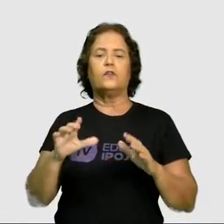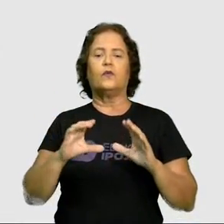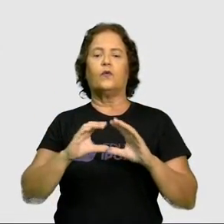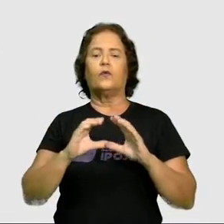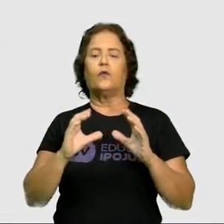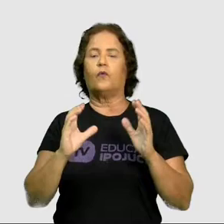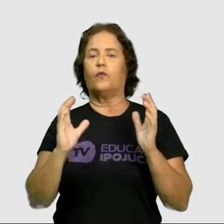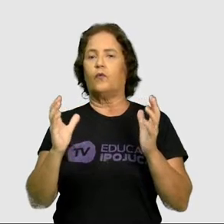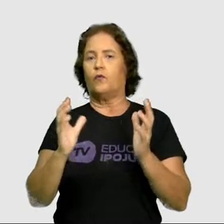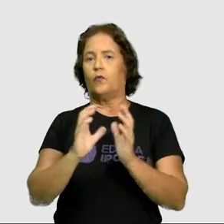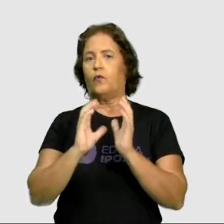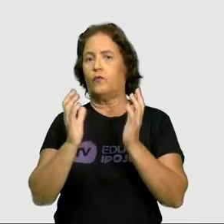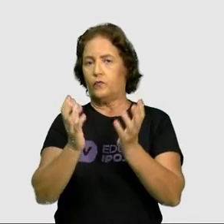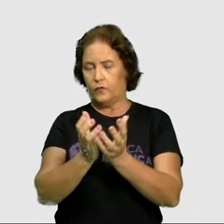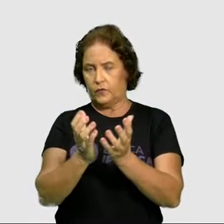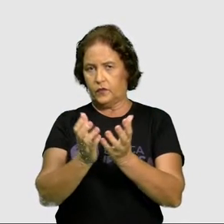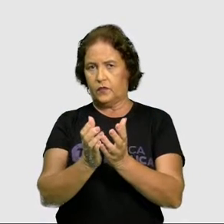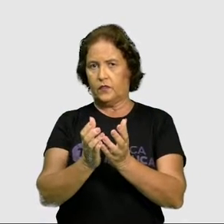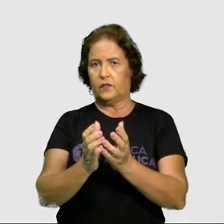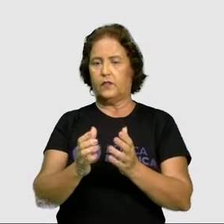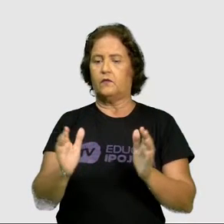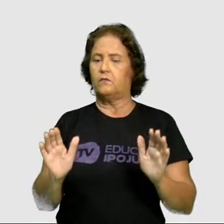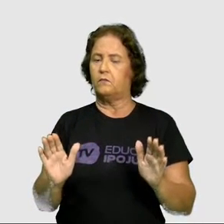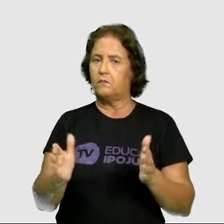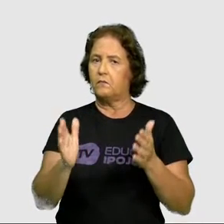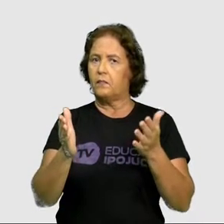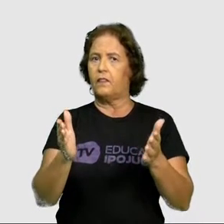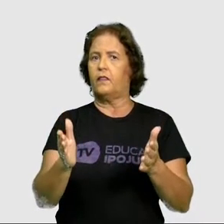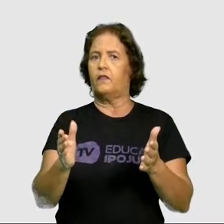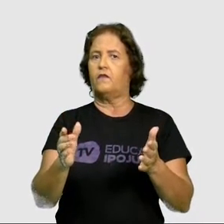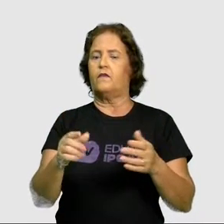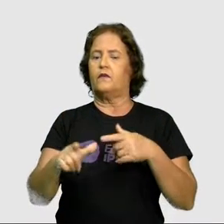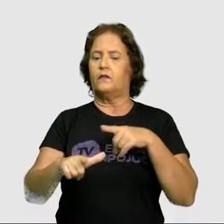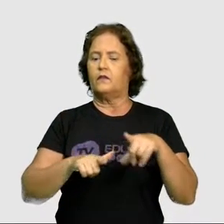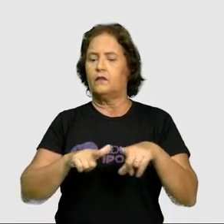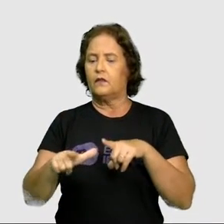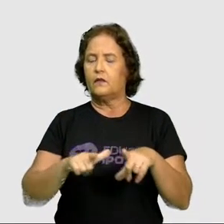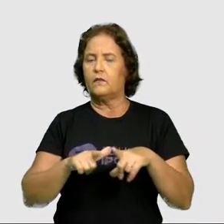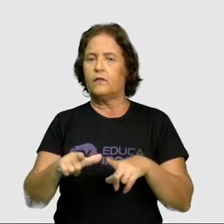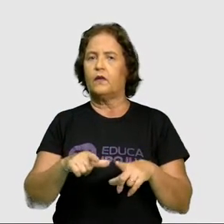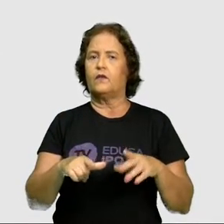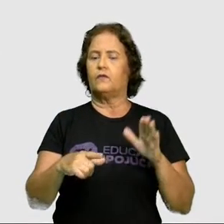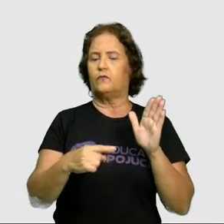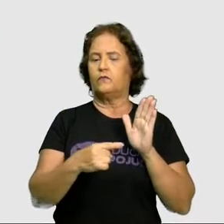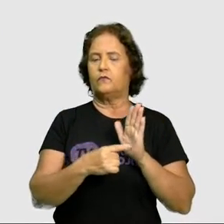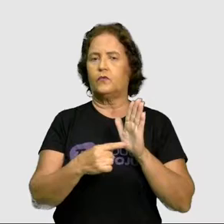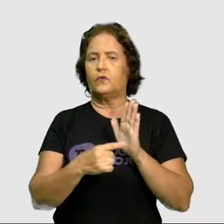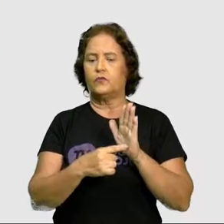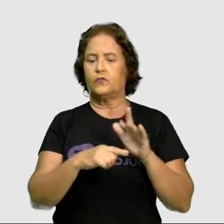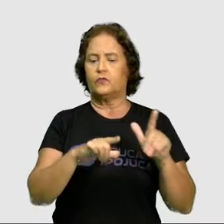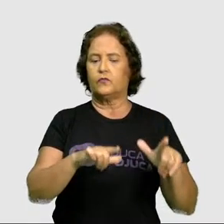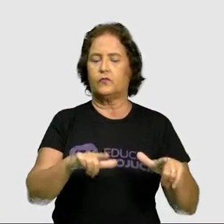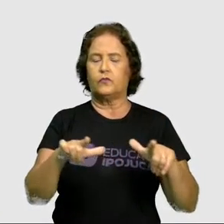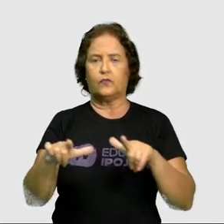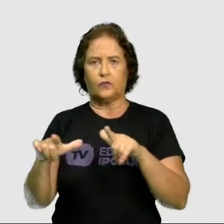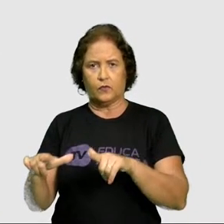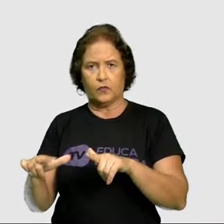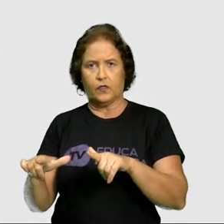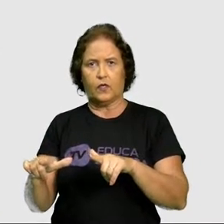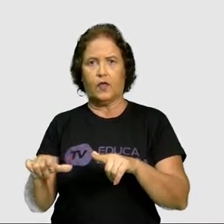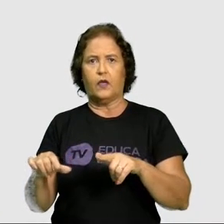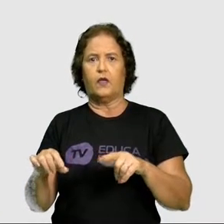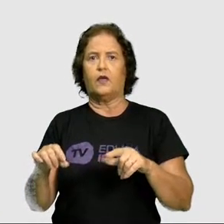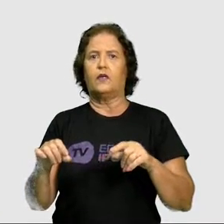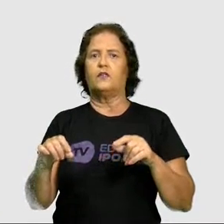processo, fazendo com que aqueles espaços públicos sejam locais de condensação para esse processo,